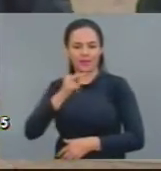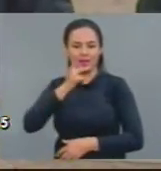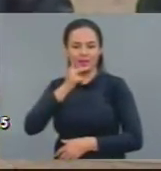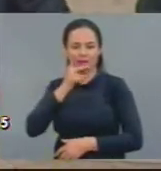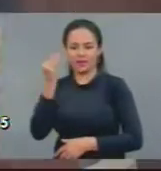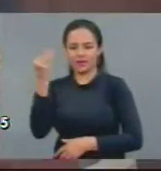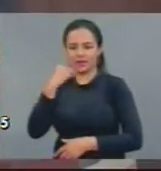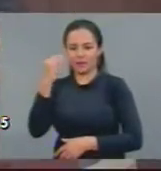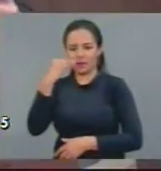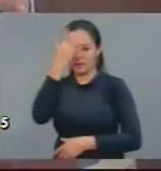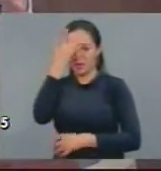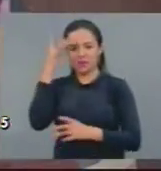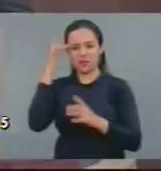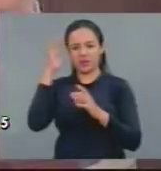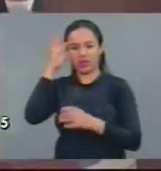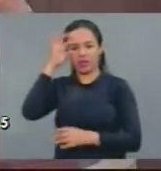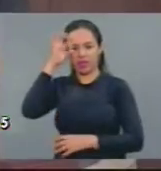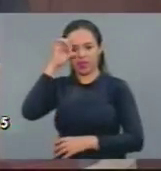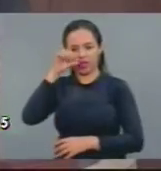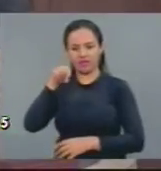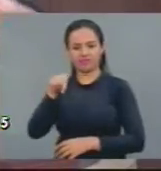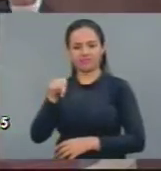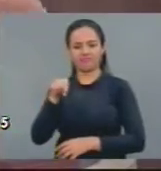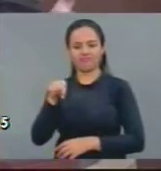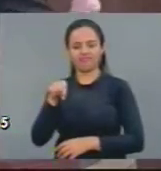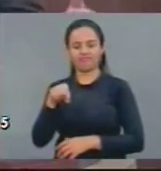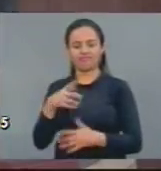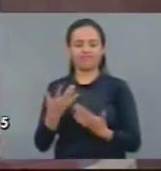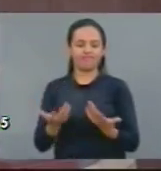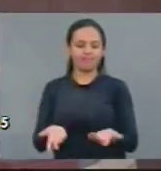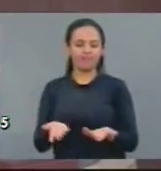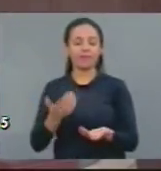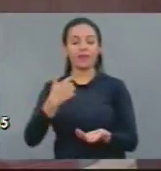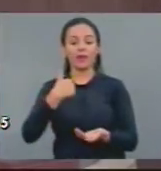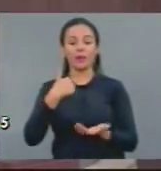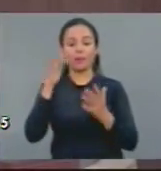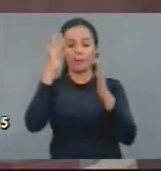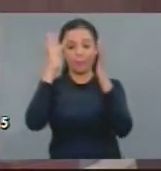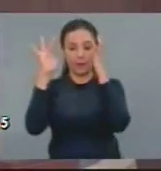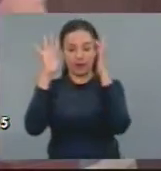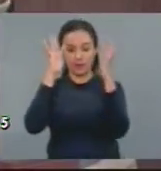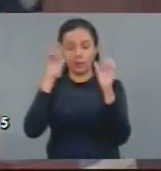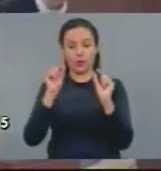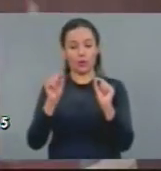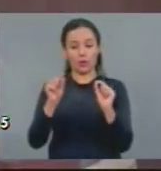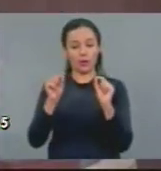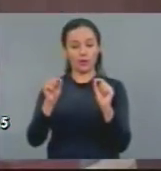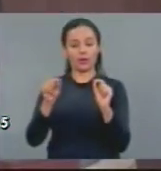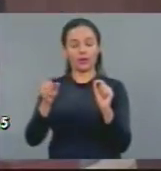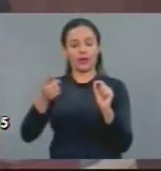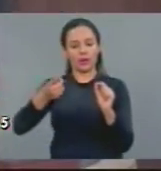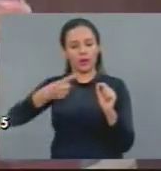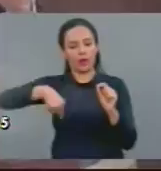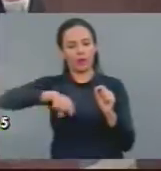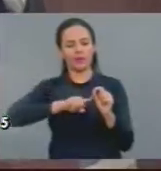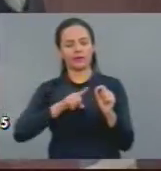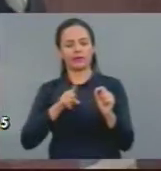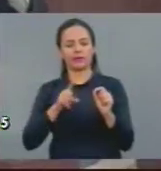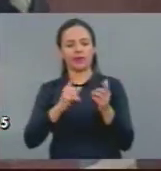acredito que todas as medidas, assim meu pensamento, de fato temos divergências,